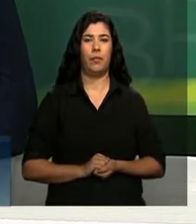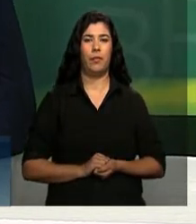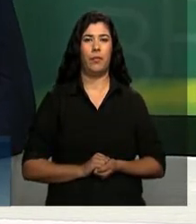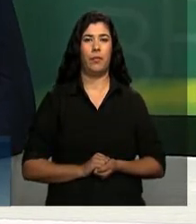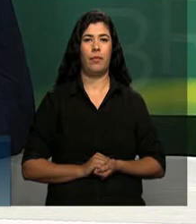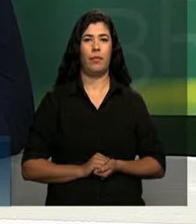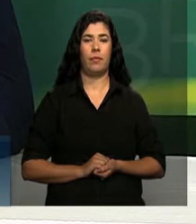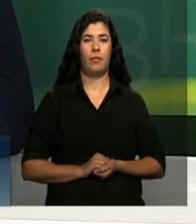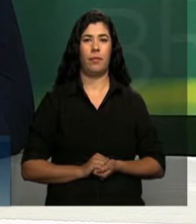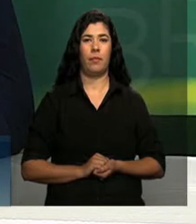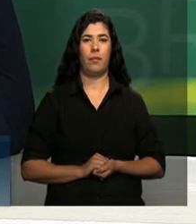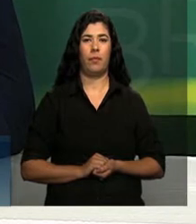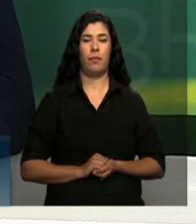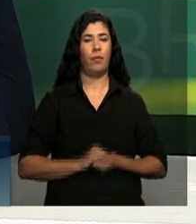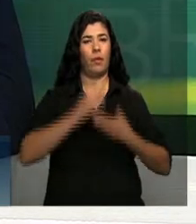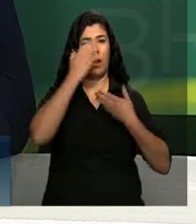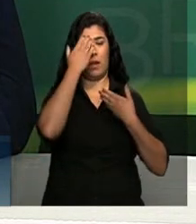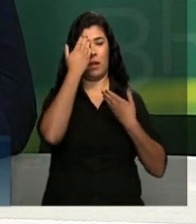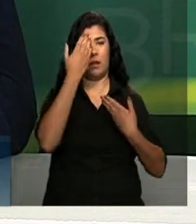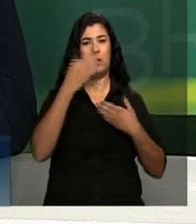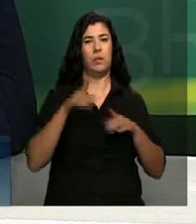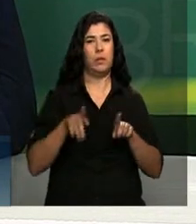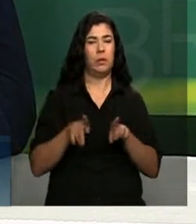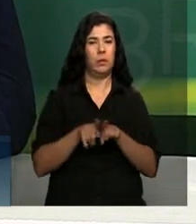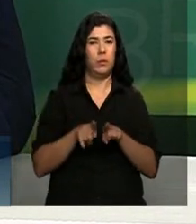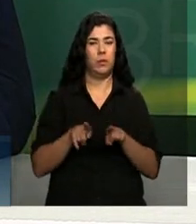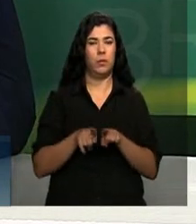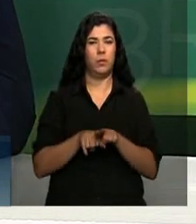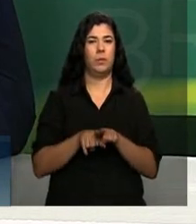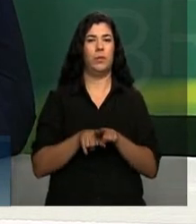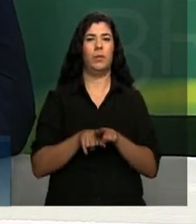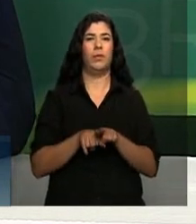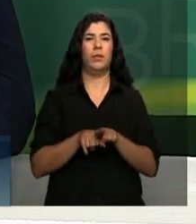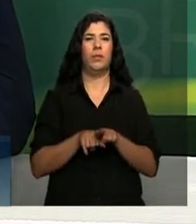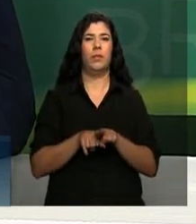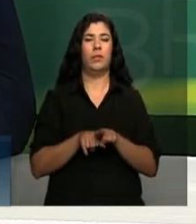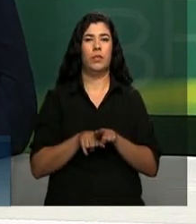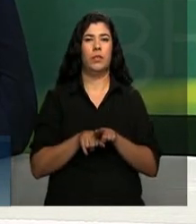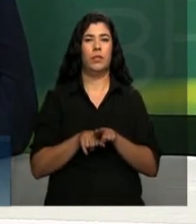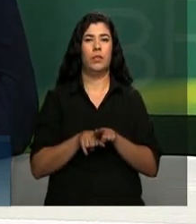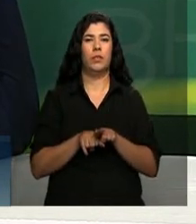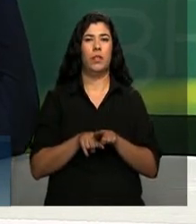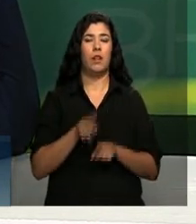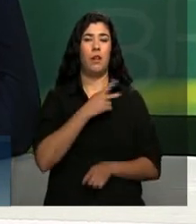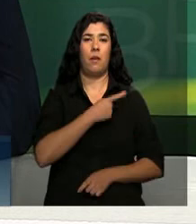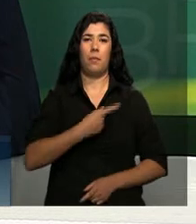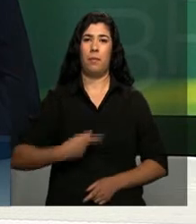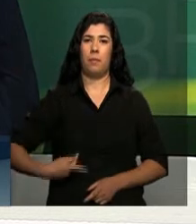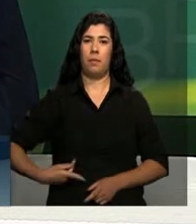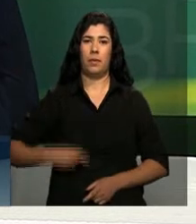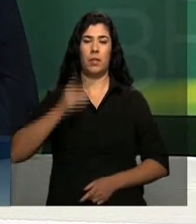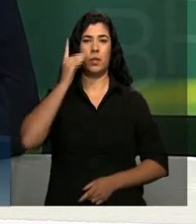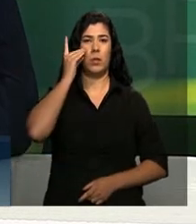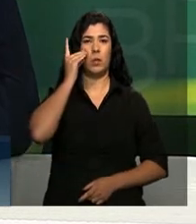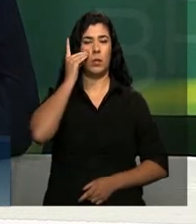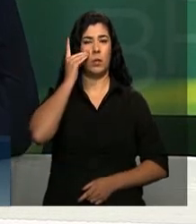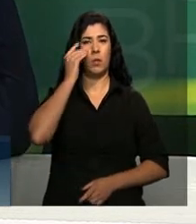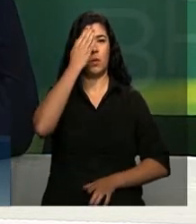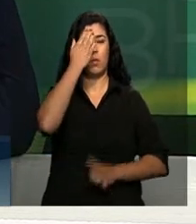Primeiro, agradecer muito a confiança da presidenta Dilma